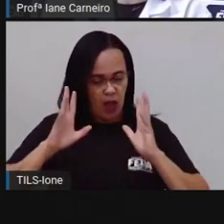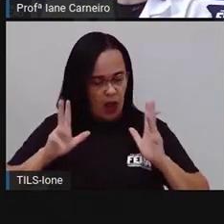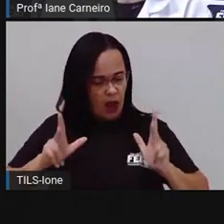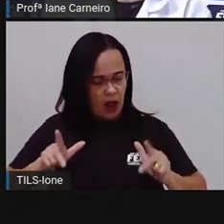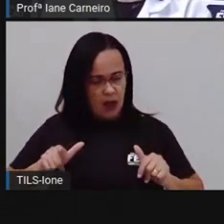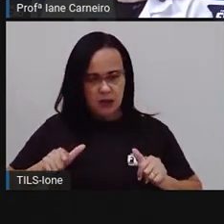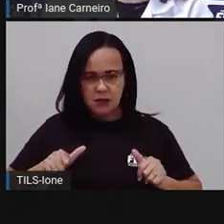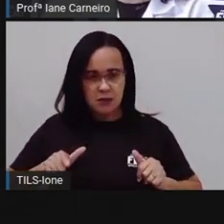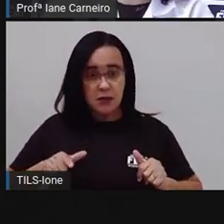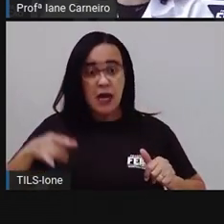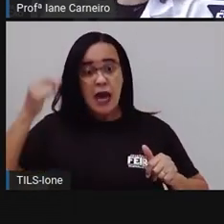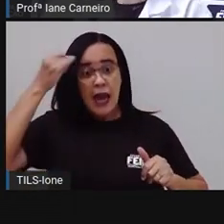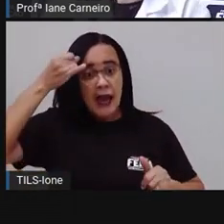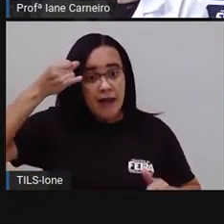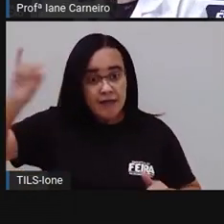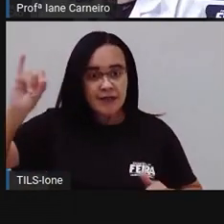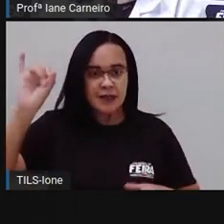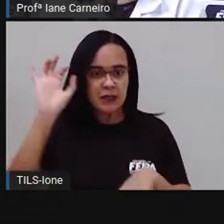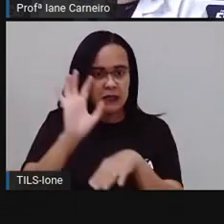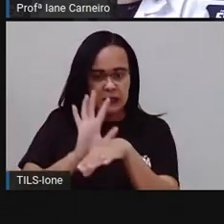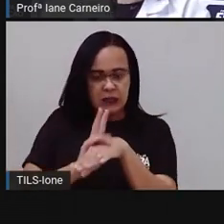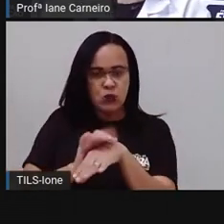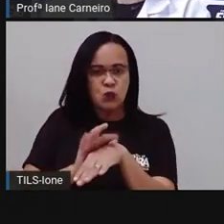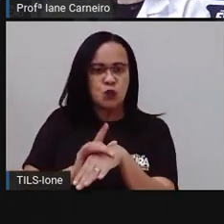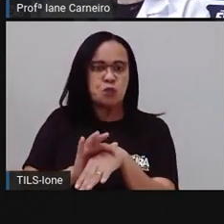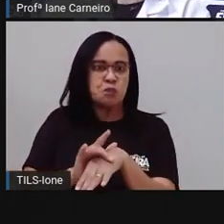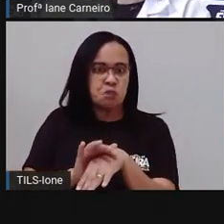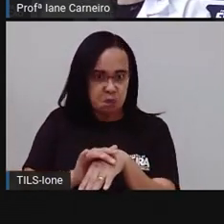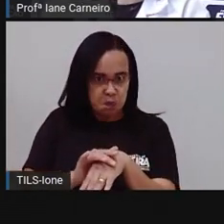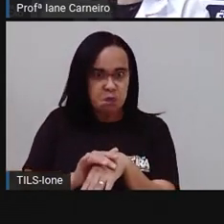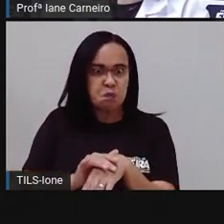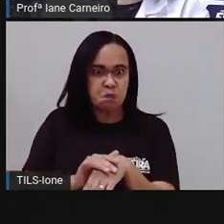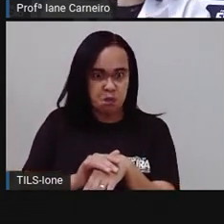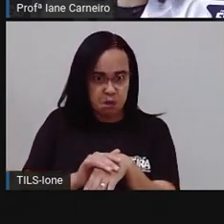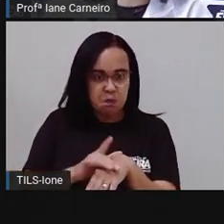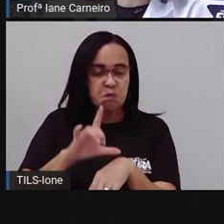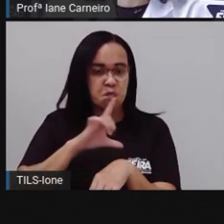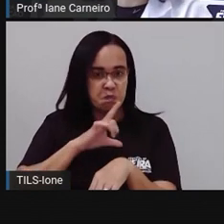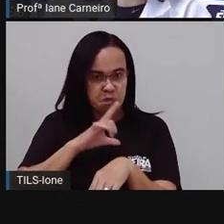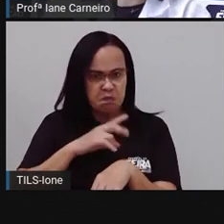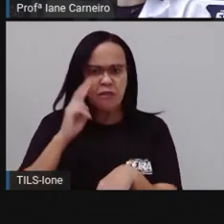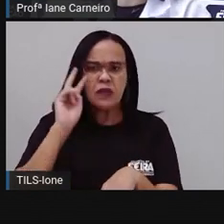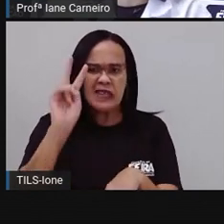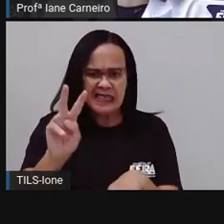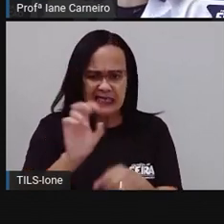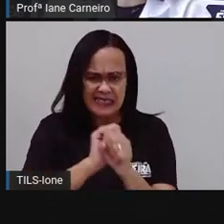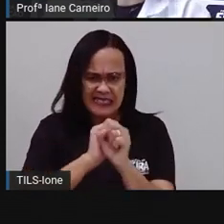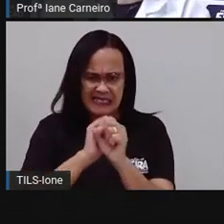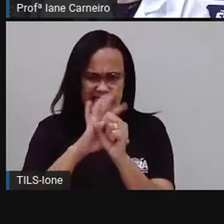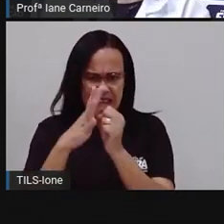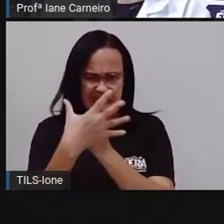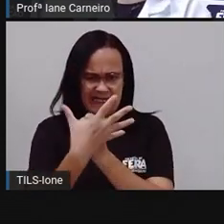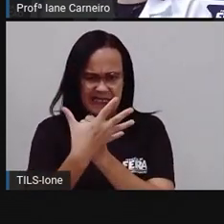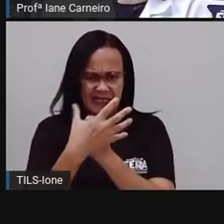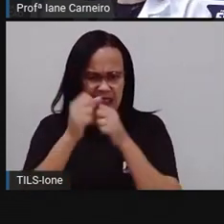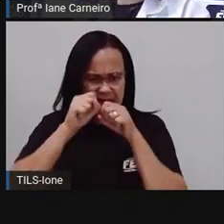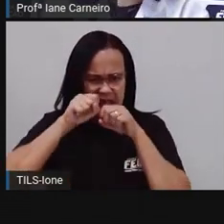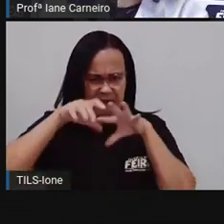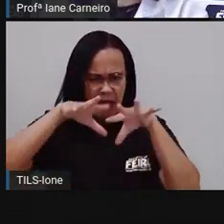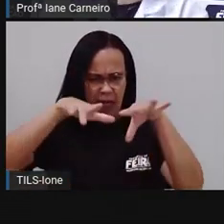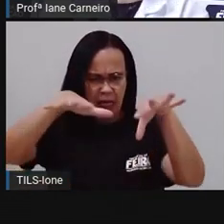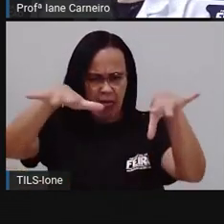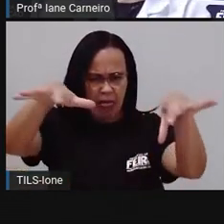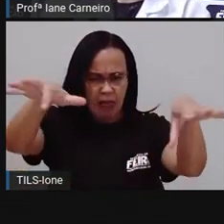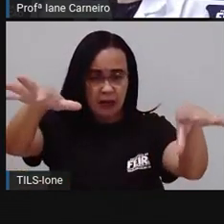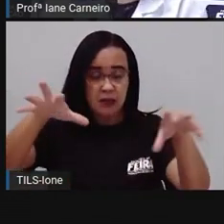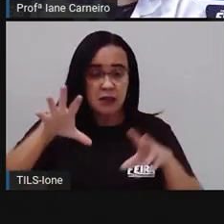a gente já viu, né? Que com a pandemia aí ficou todo mundo falando disso, da importância de lavar as